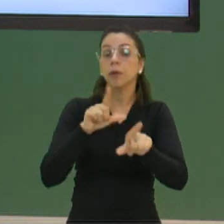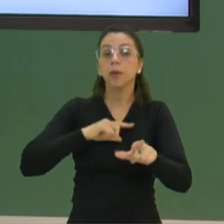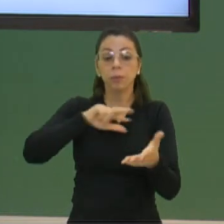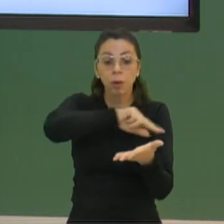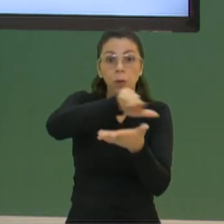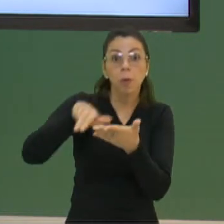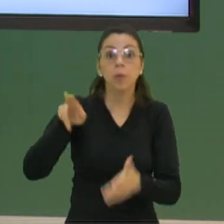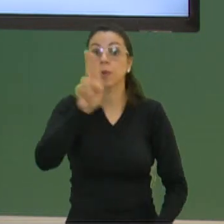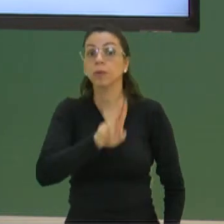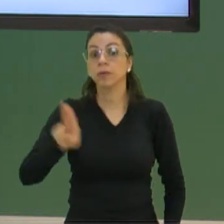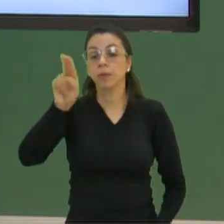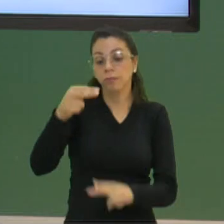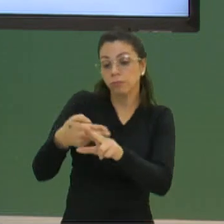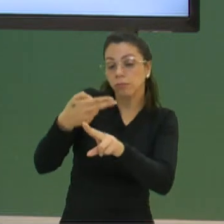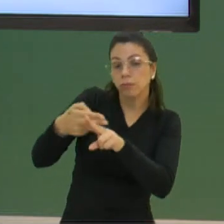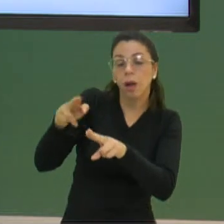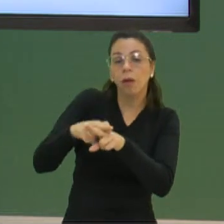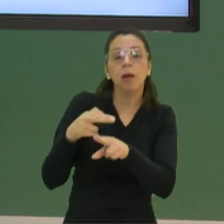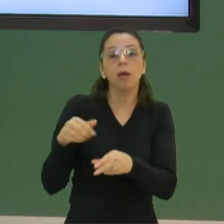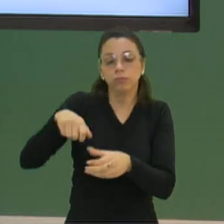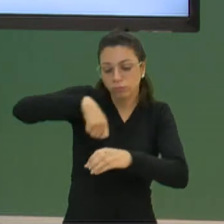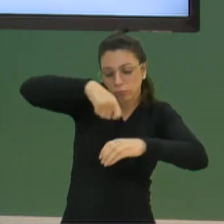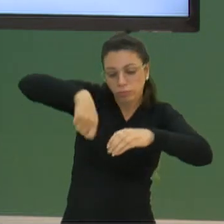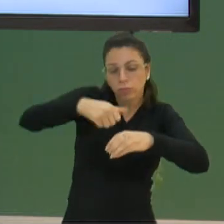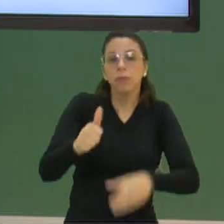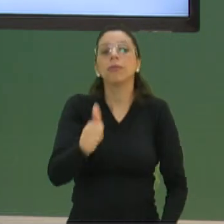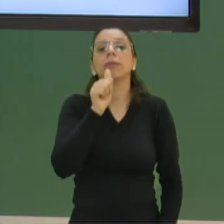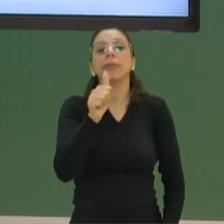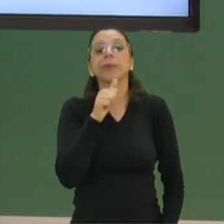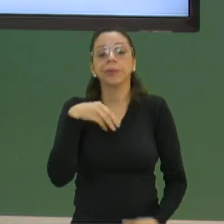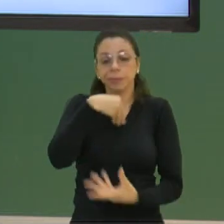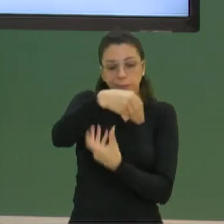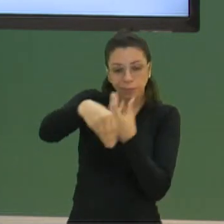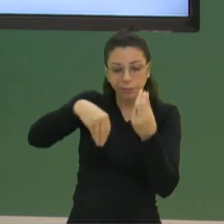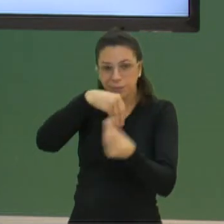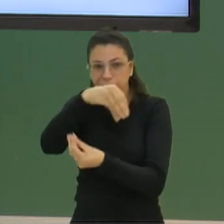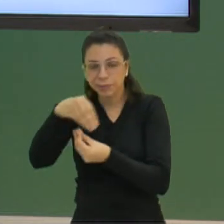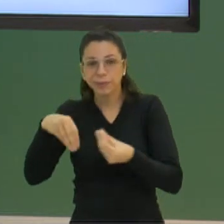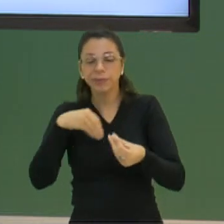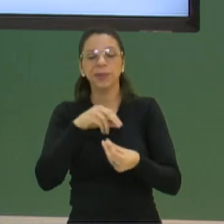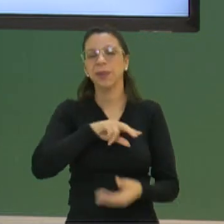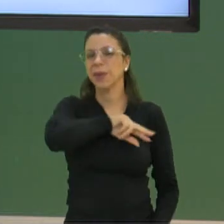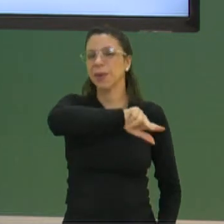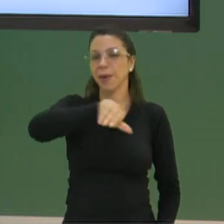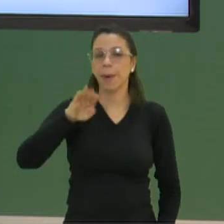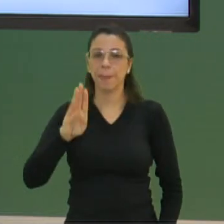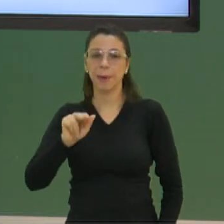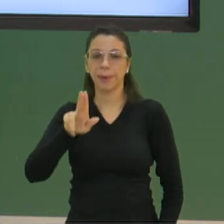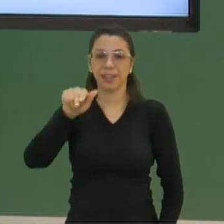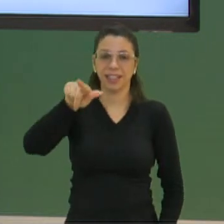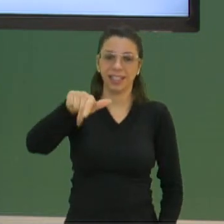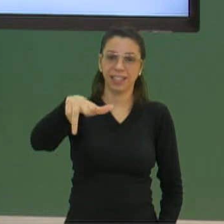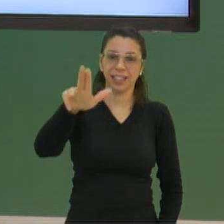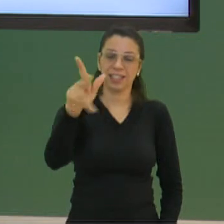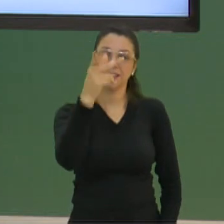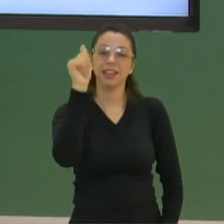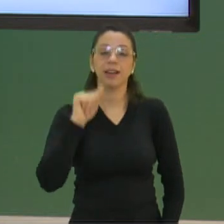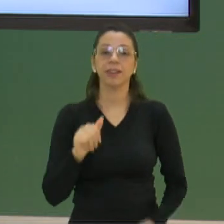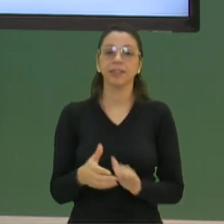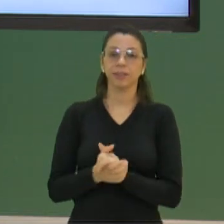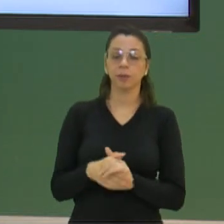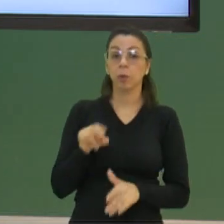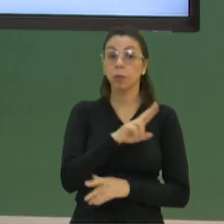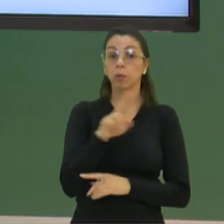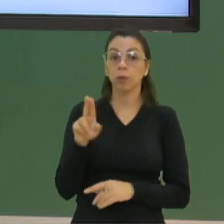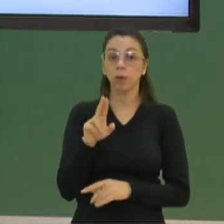fruto do cacau para fazer uma bebida, que eles misturavam com baunilha e outros ingredientes. E eles chamavam de chocolate.